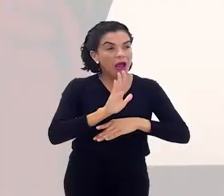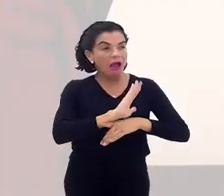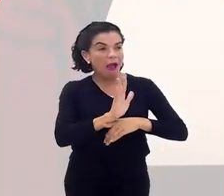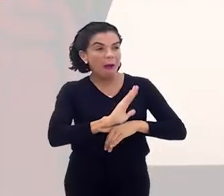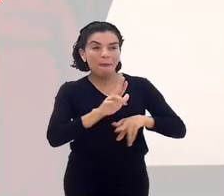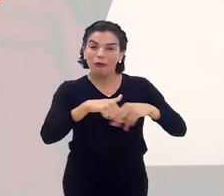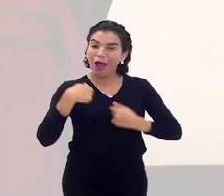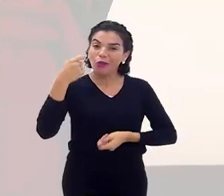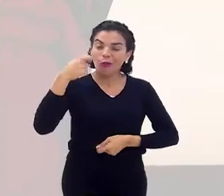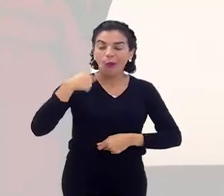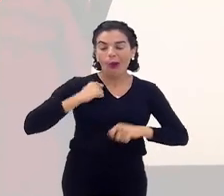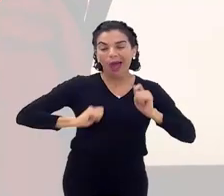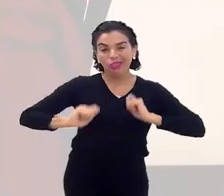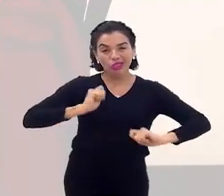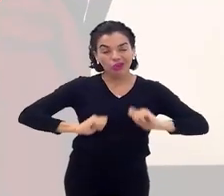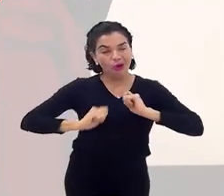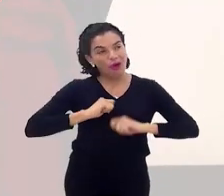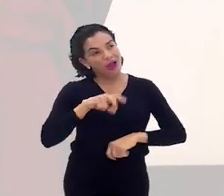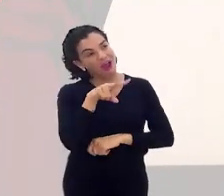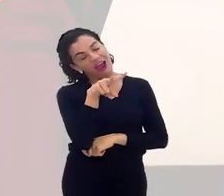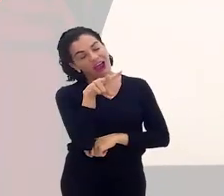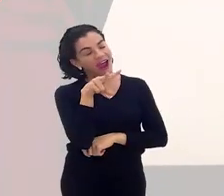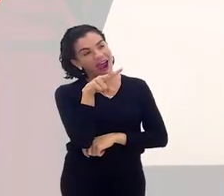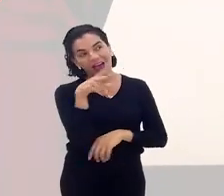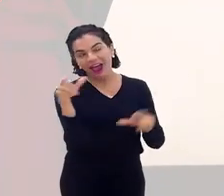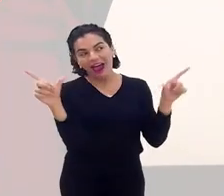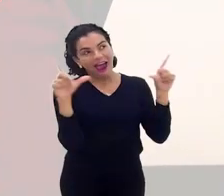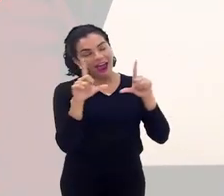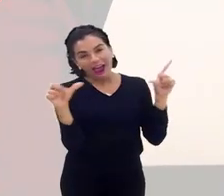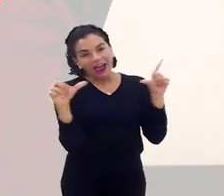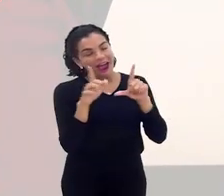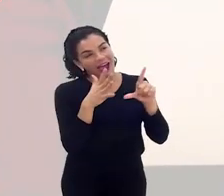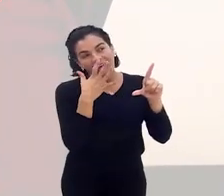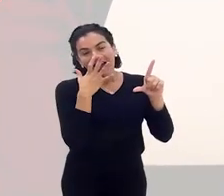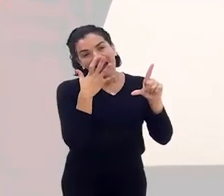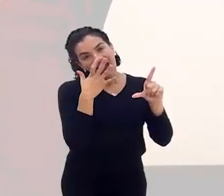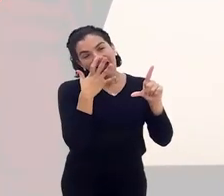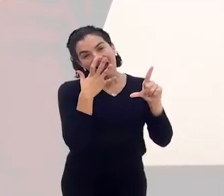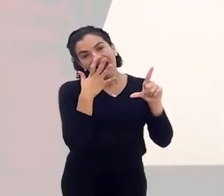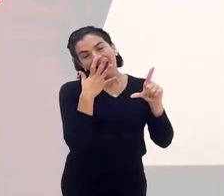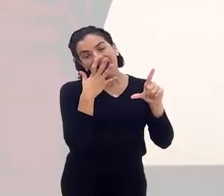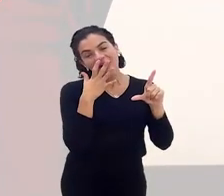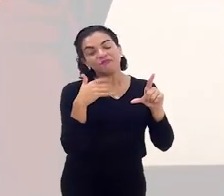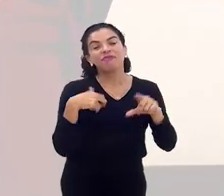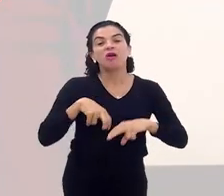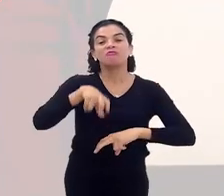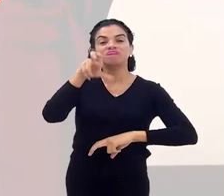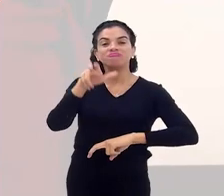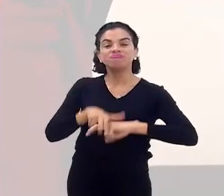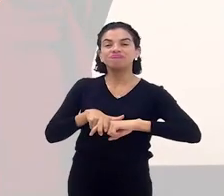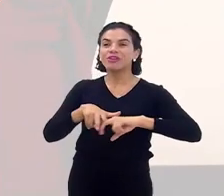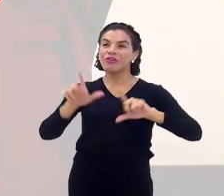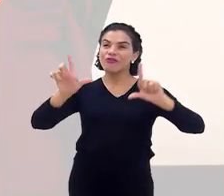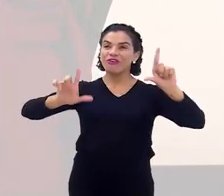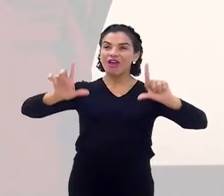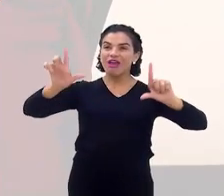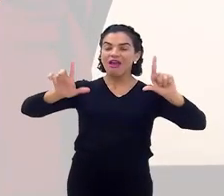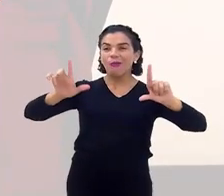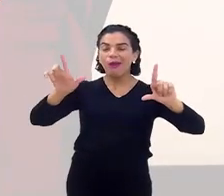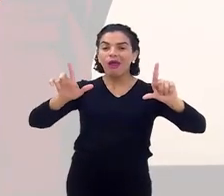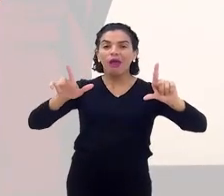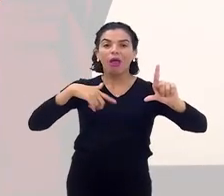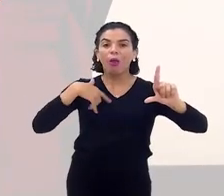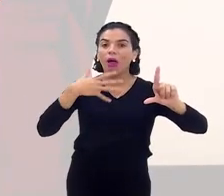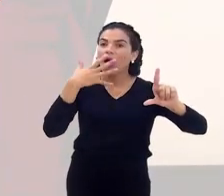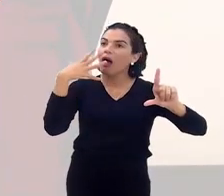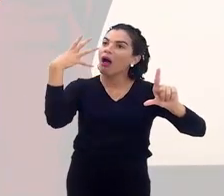né? Assim, pela... Ele tinha aparecido lá em Thelma e Luiz, assim. Então, eu fui. E aí, quando eu cheguei no filme, eu me encantei, assim, né? Porque eu